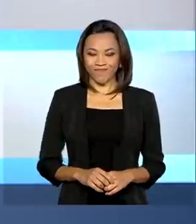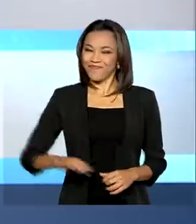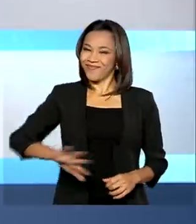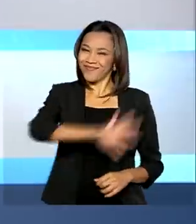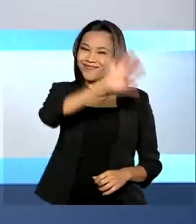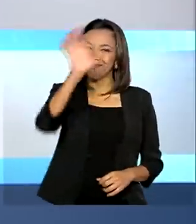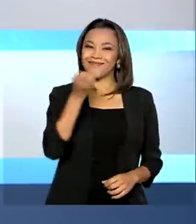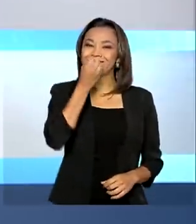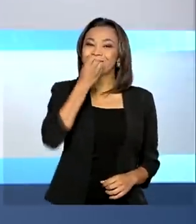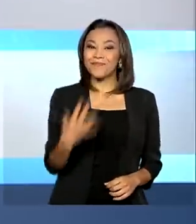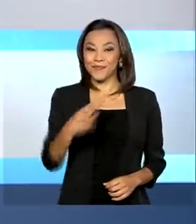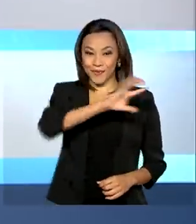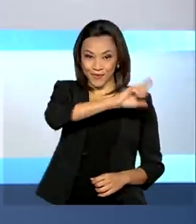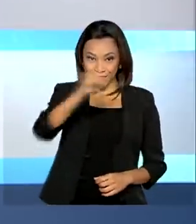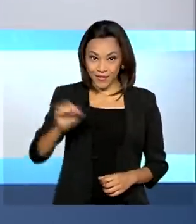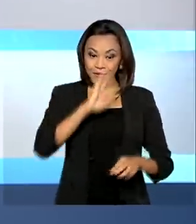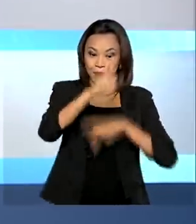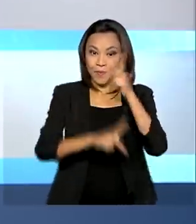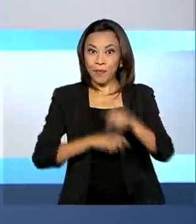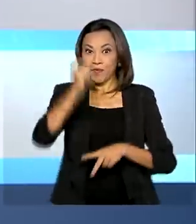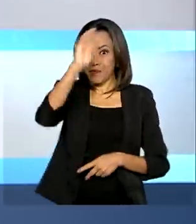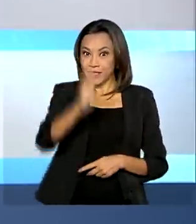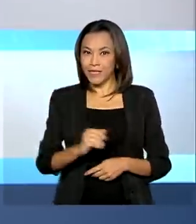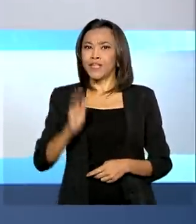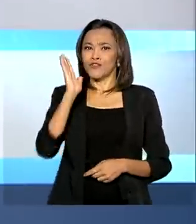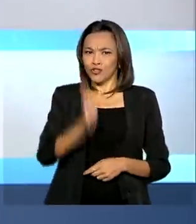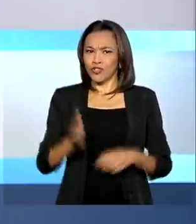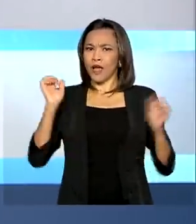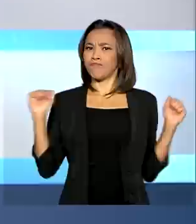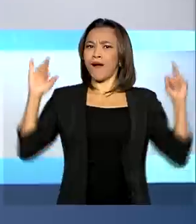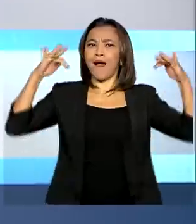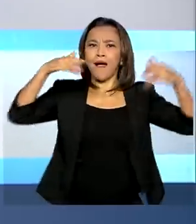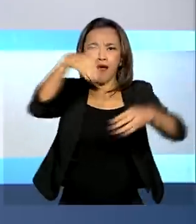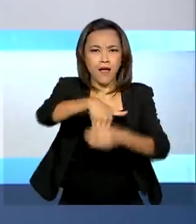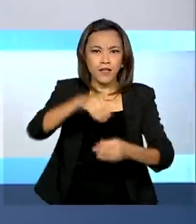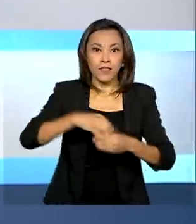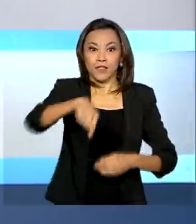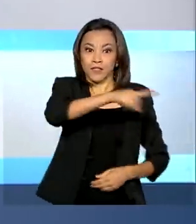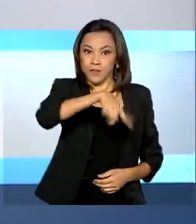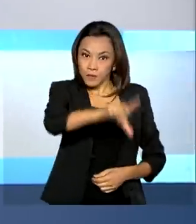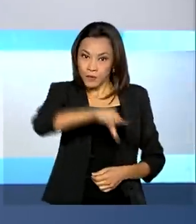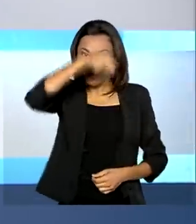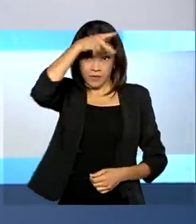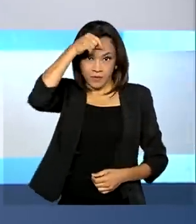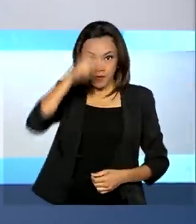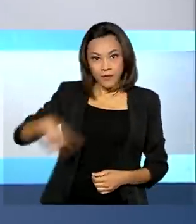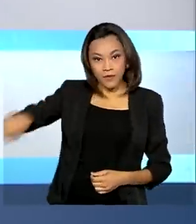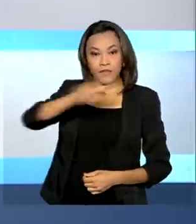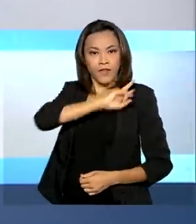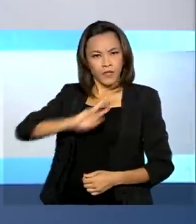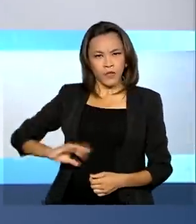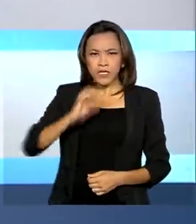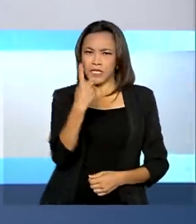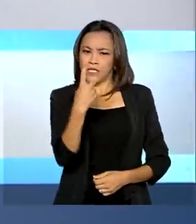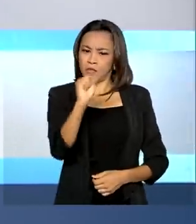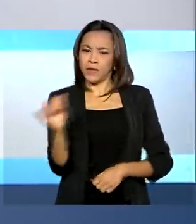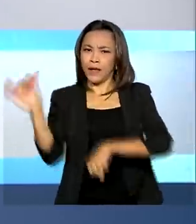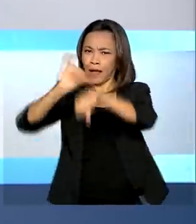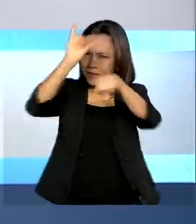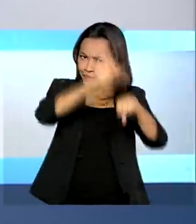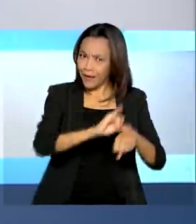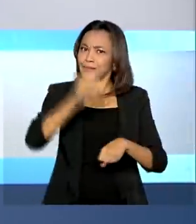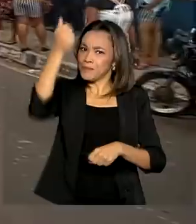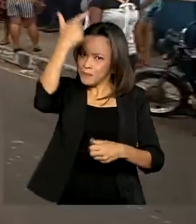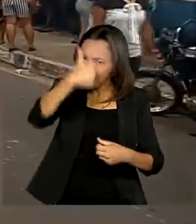Olá, bom dia! Os brasileiros foram às urnas para eleger prefeitos e vereadores. Em 18 capitais, haverá